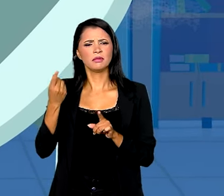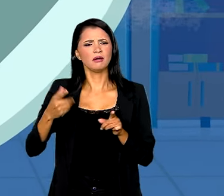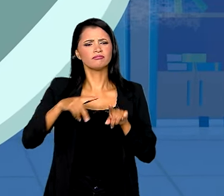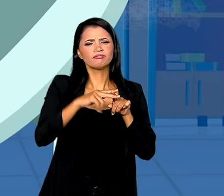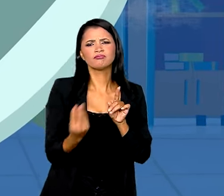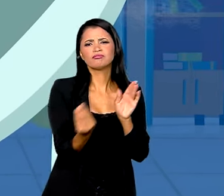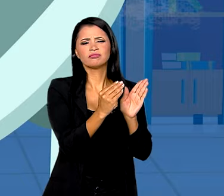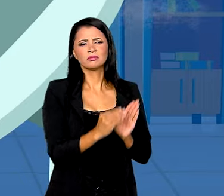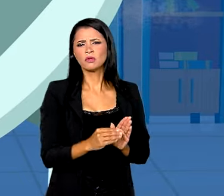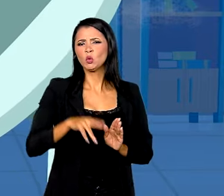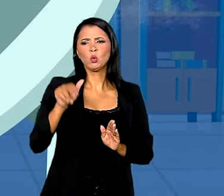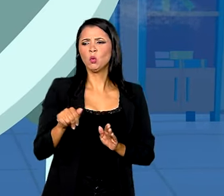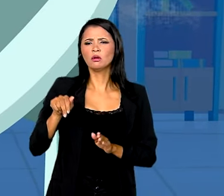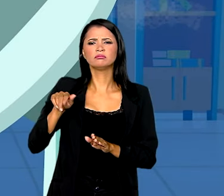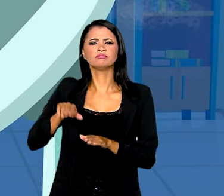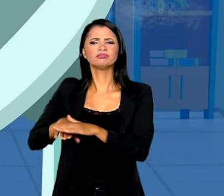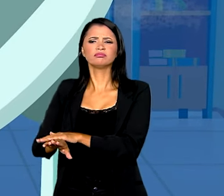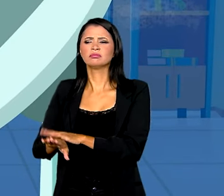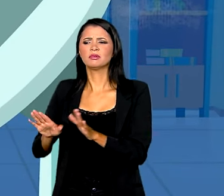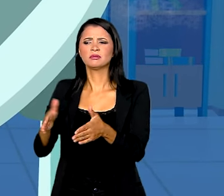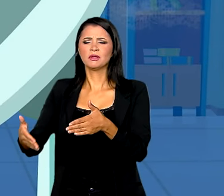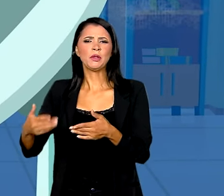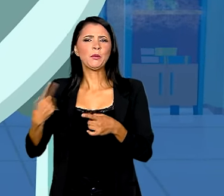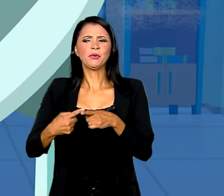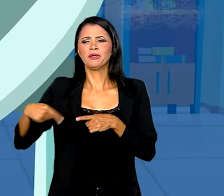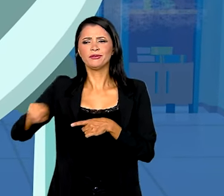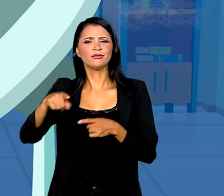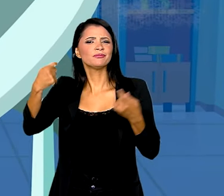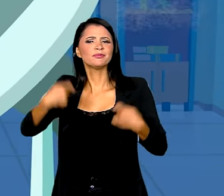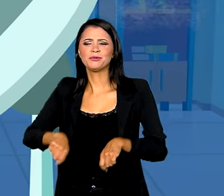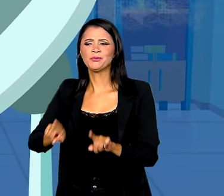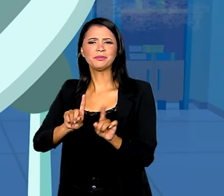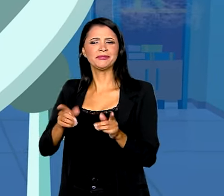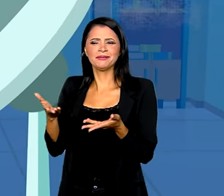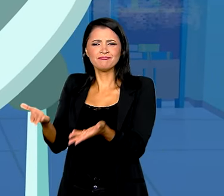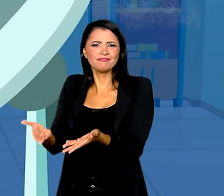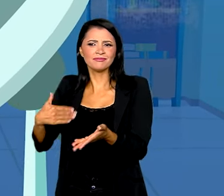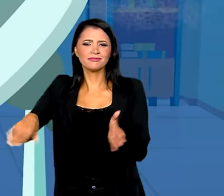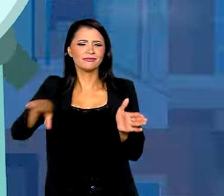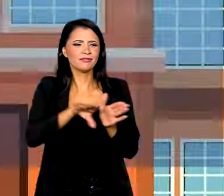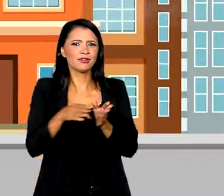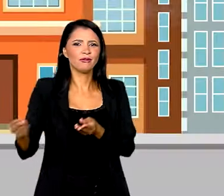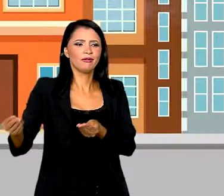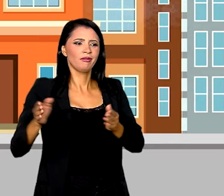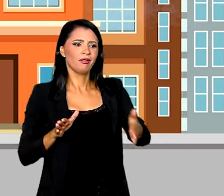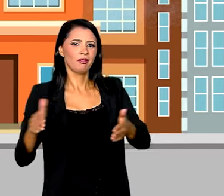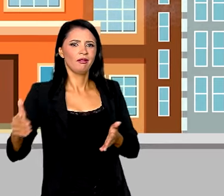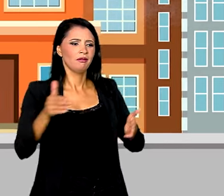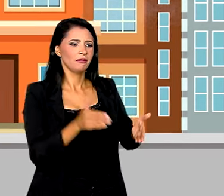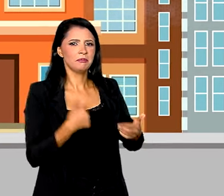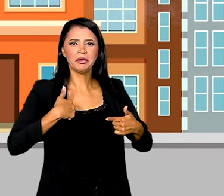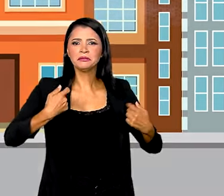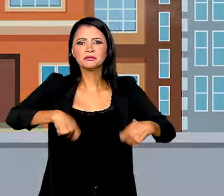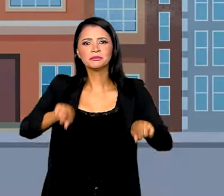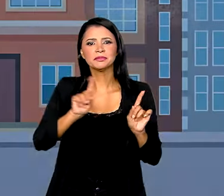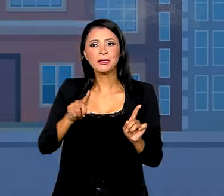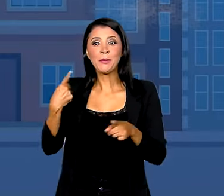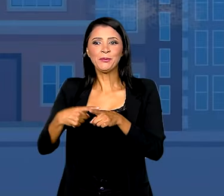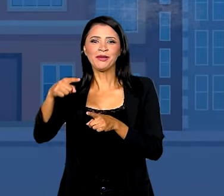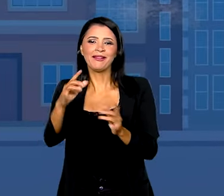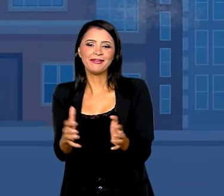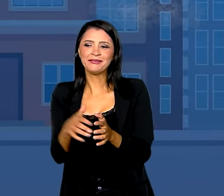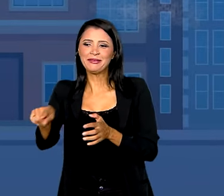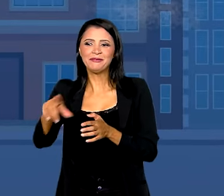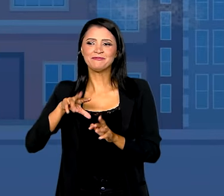instalar na escola, que nunca foi instalada. Porque não era uma necessidade nossa aquilo ali. Aquilo chegou e não tinha necessidade, porque estávamos na região